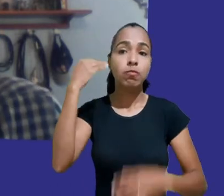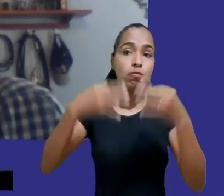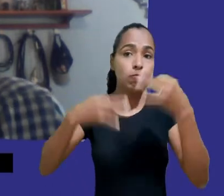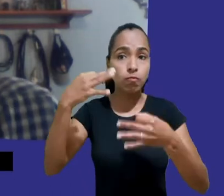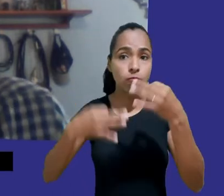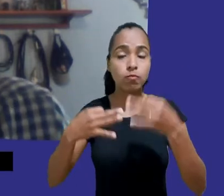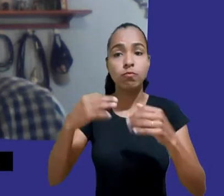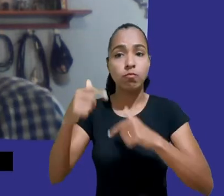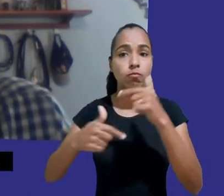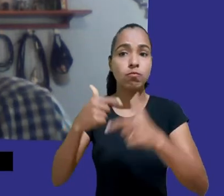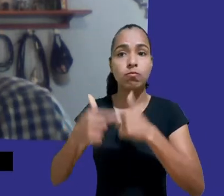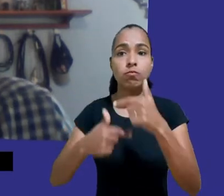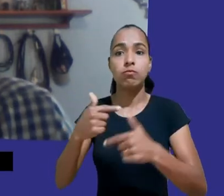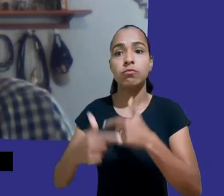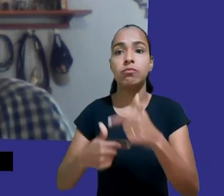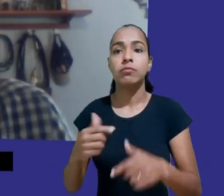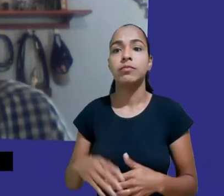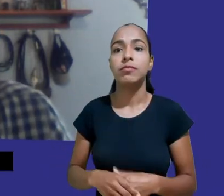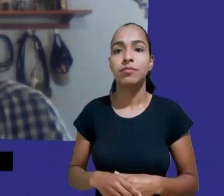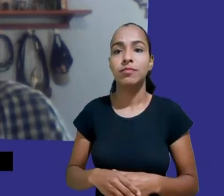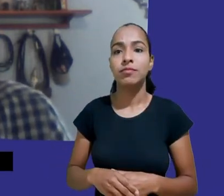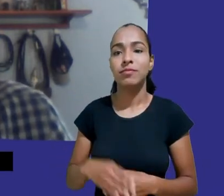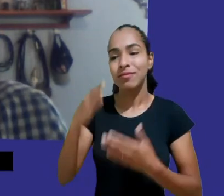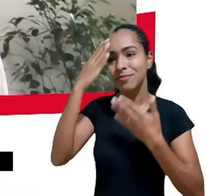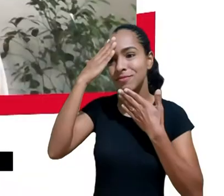Isa, muito obrigado, seja muito bem-vinda.